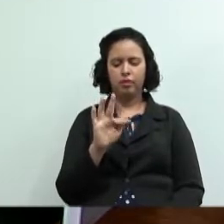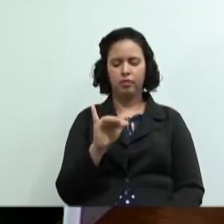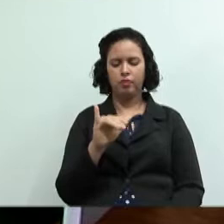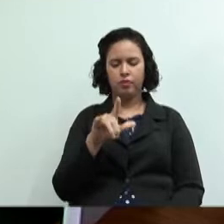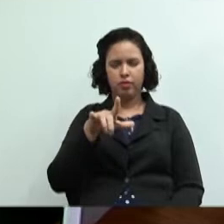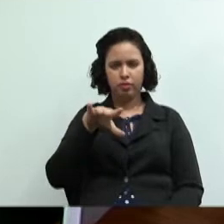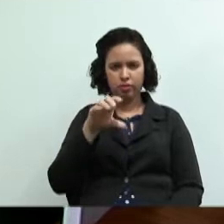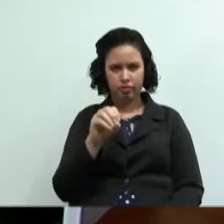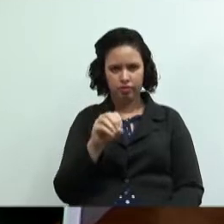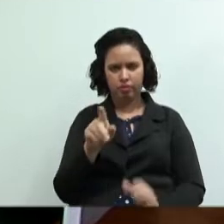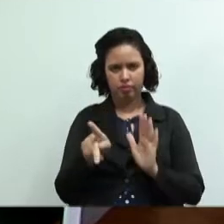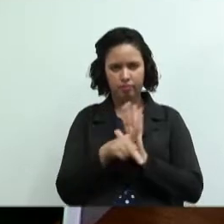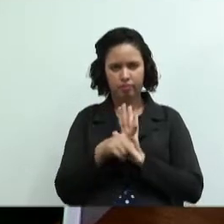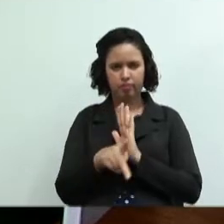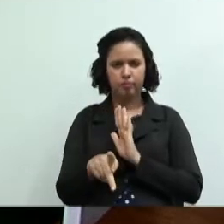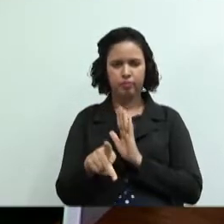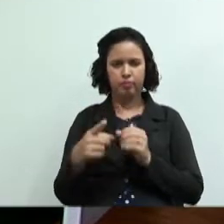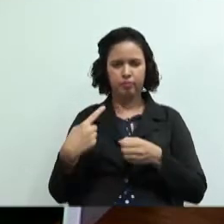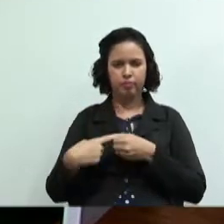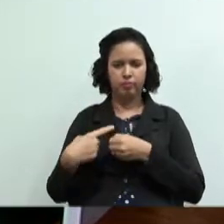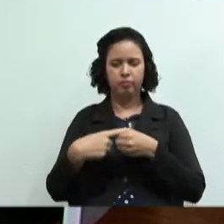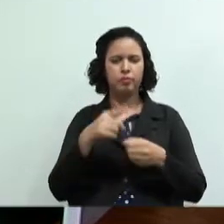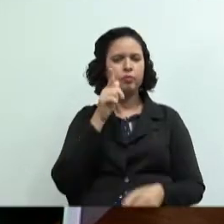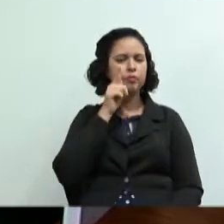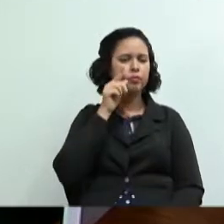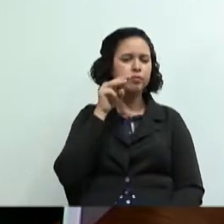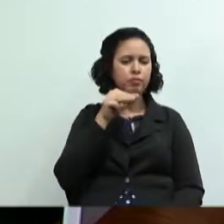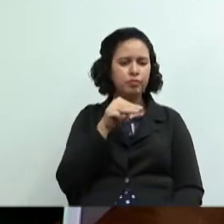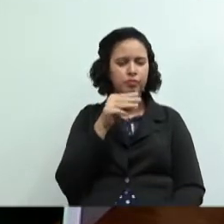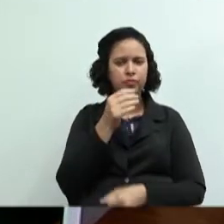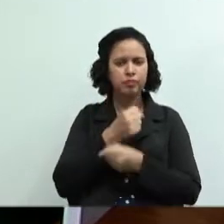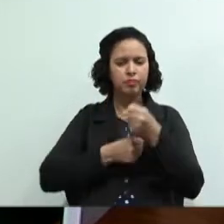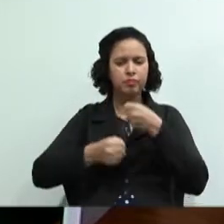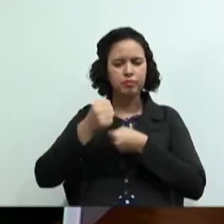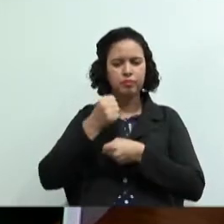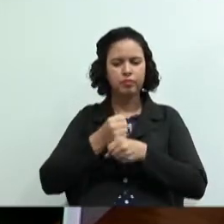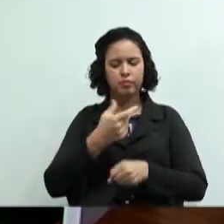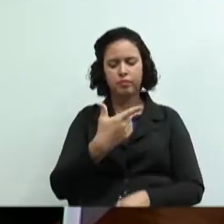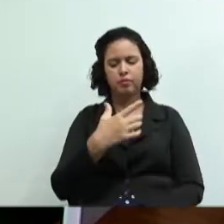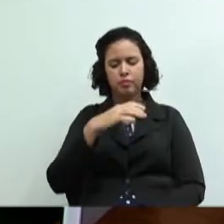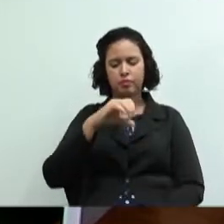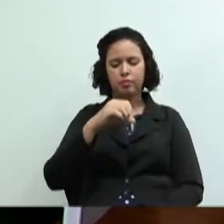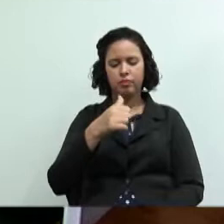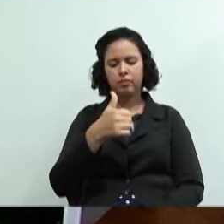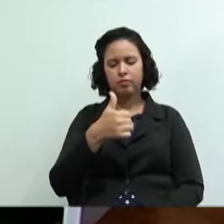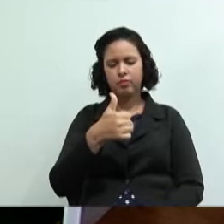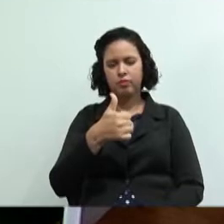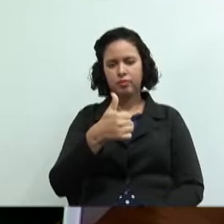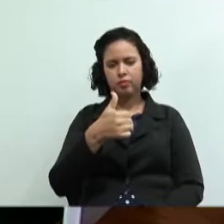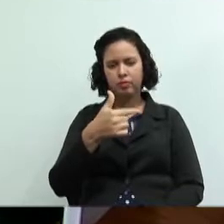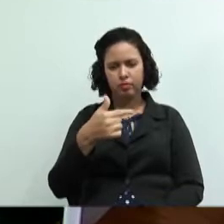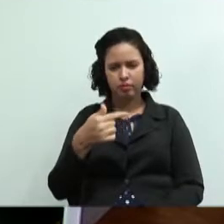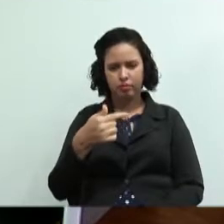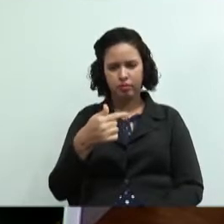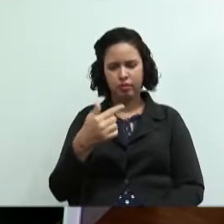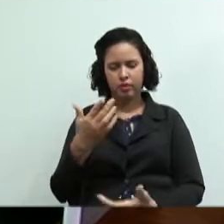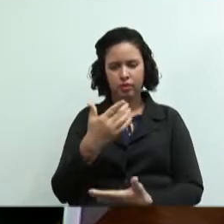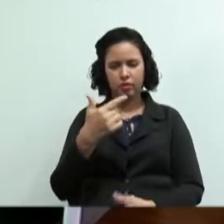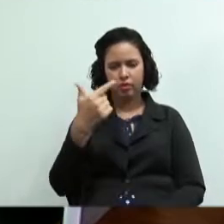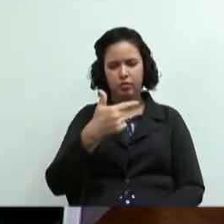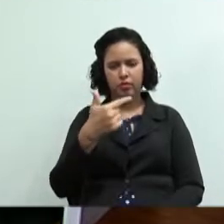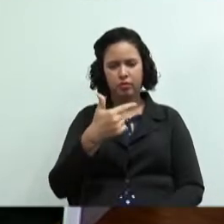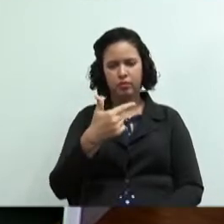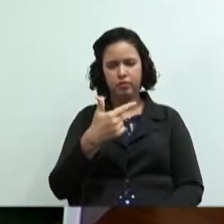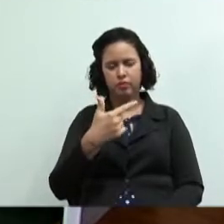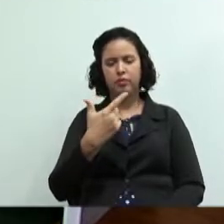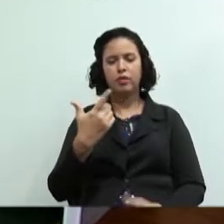Mirim isso foi feito da turma 2017-2 turma anterior a vocês turma que está se formando esse ano